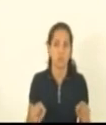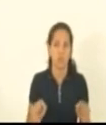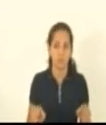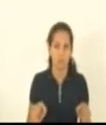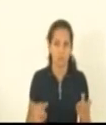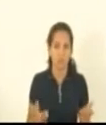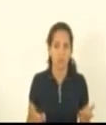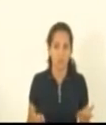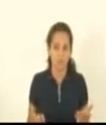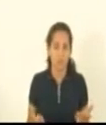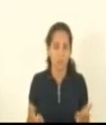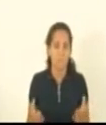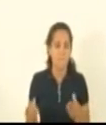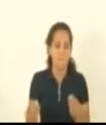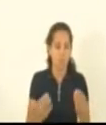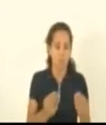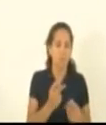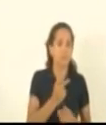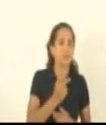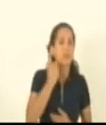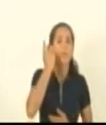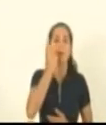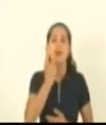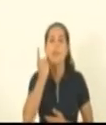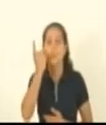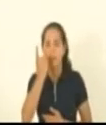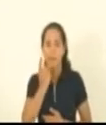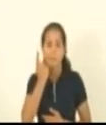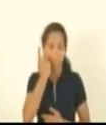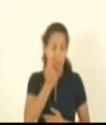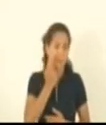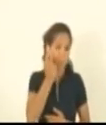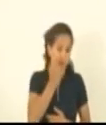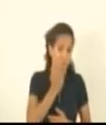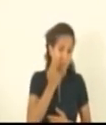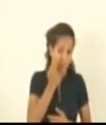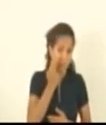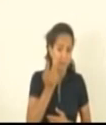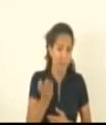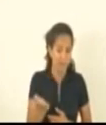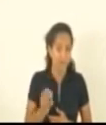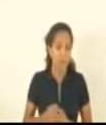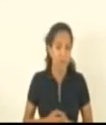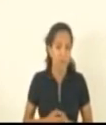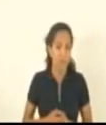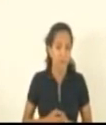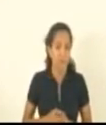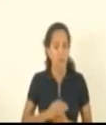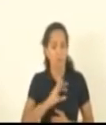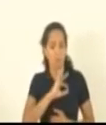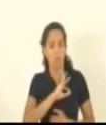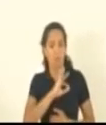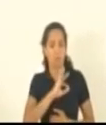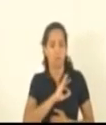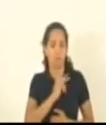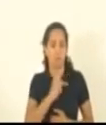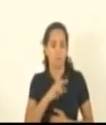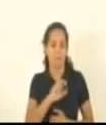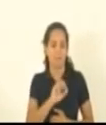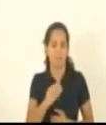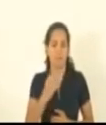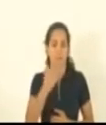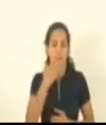muitos parlamentares quando forem um policial penal pedir voto para eles ouço aqui